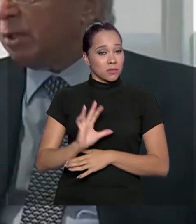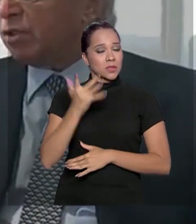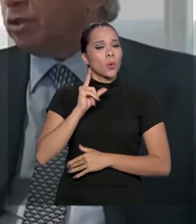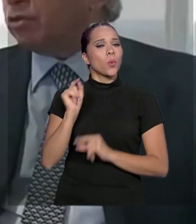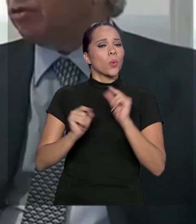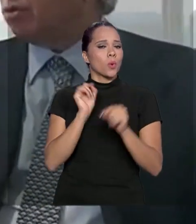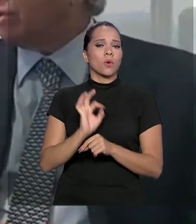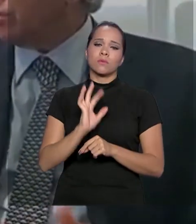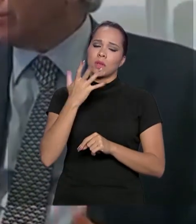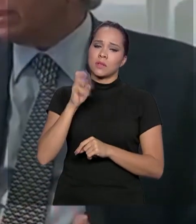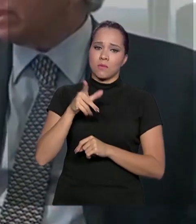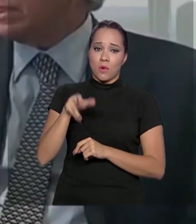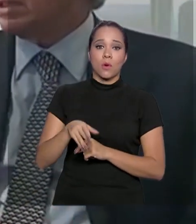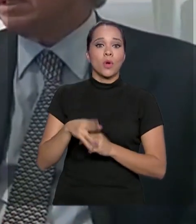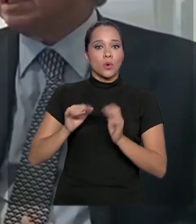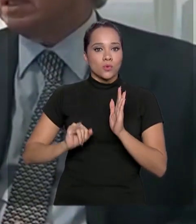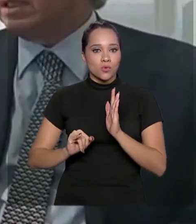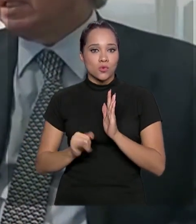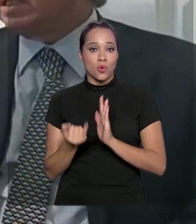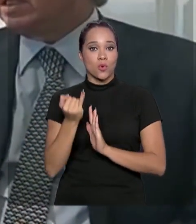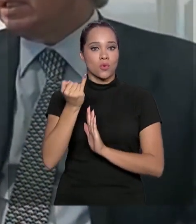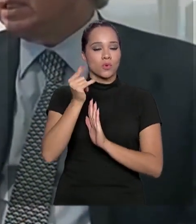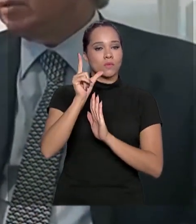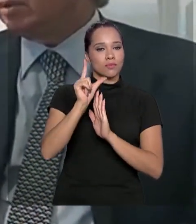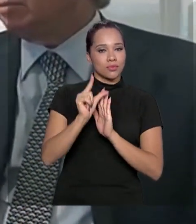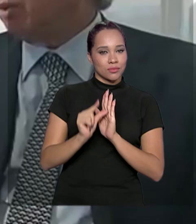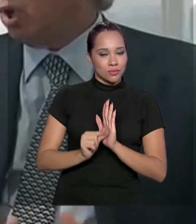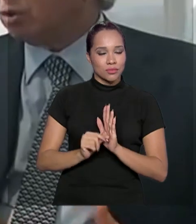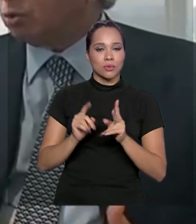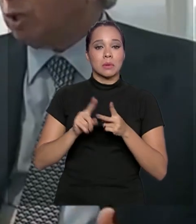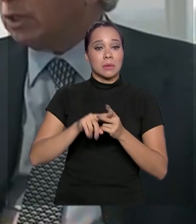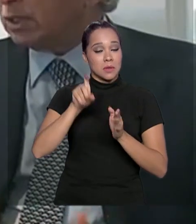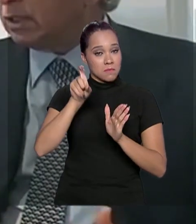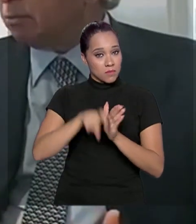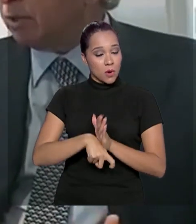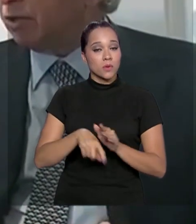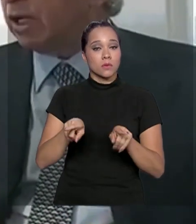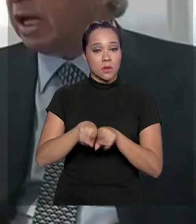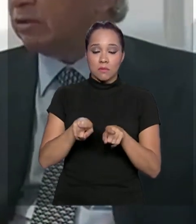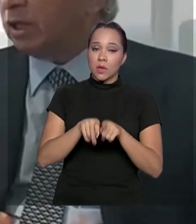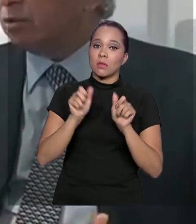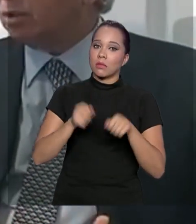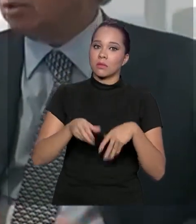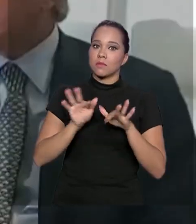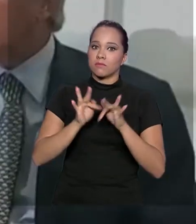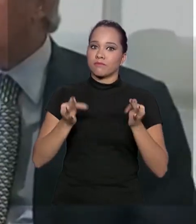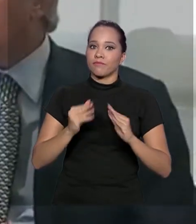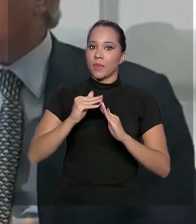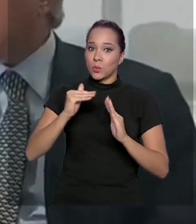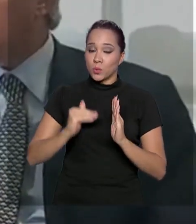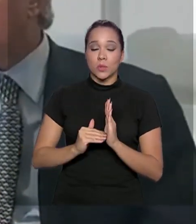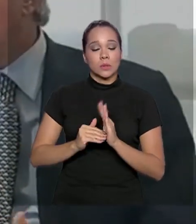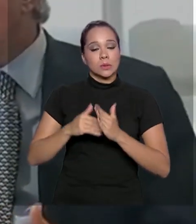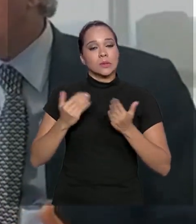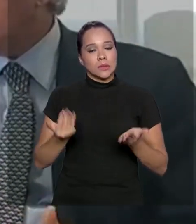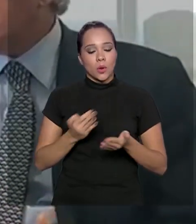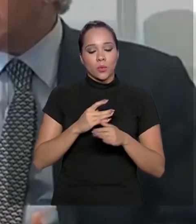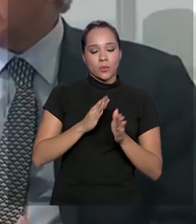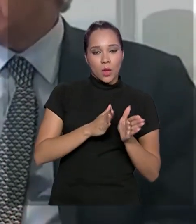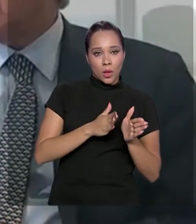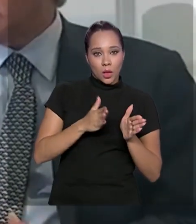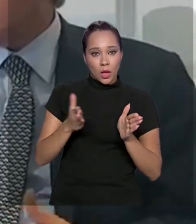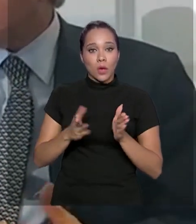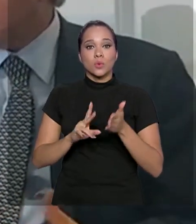é exatamente isso. Os juros começam a descer, os impostos podem ser simplificados e reduzidos. Então, com o tempo, os juros vão